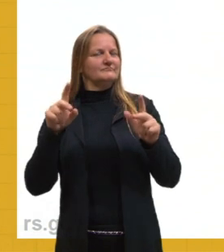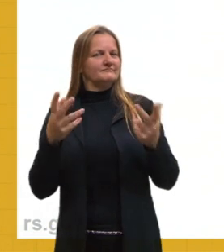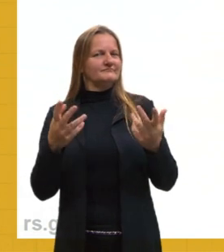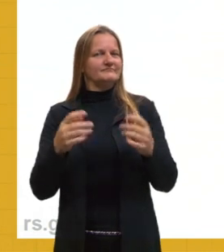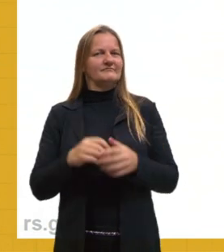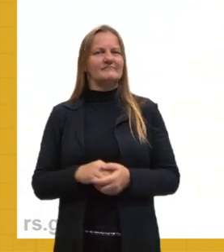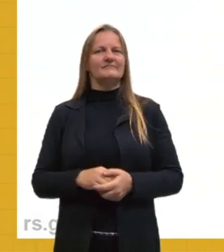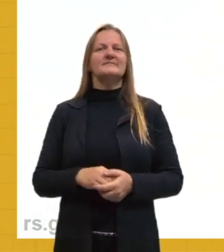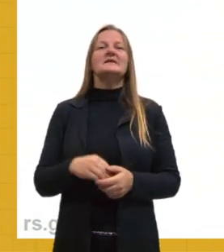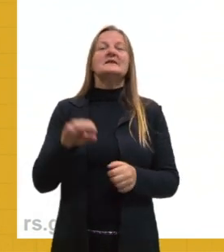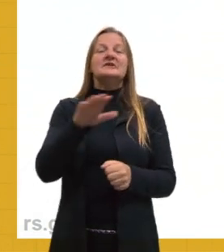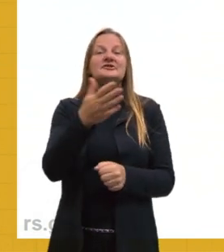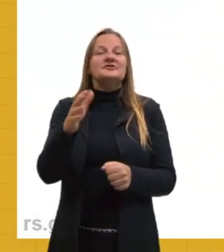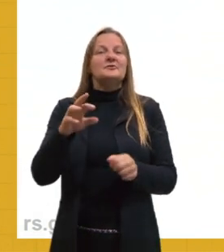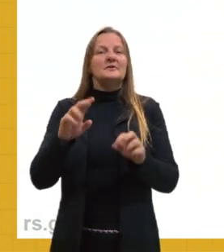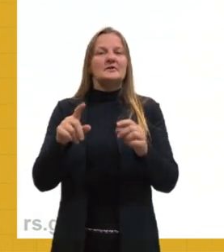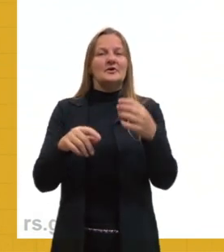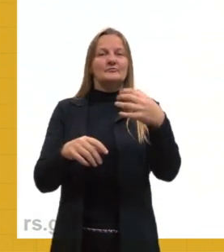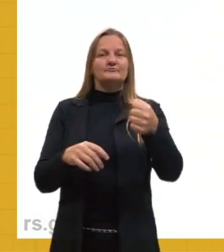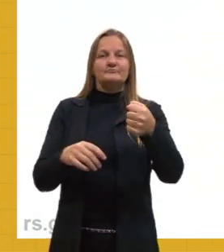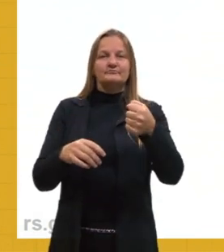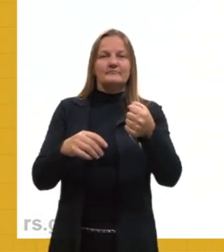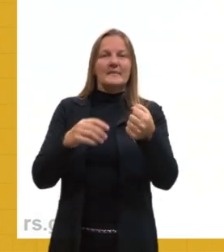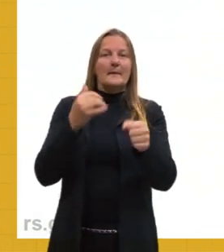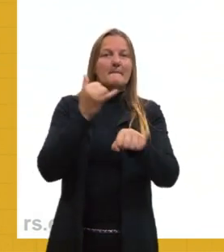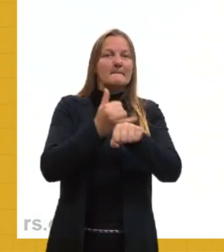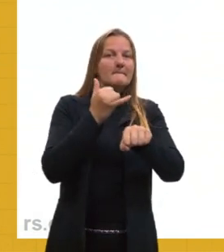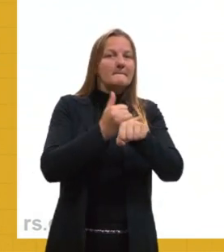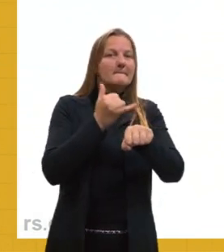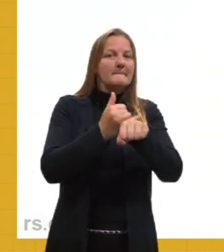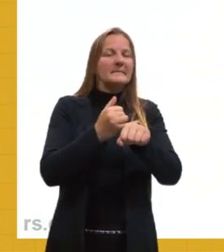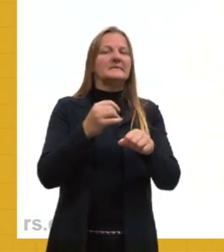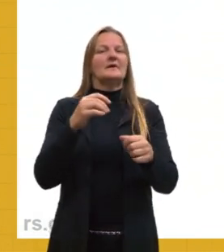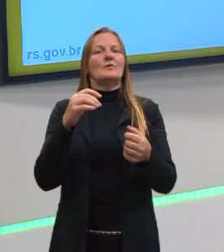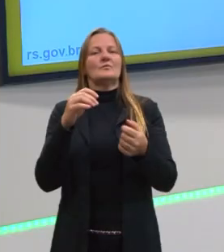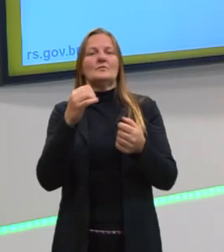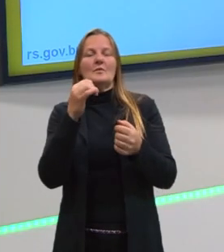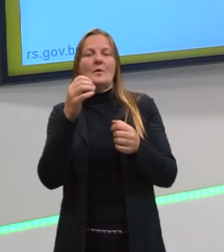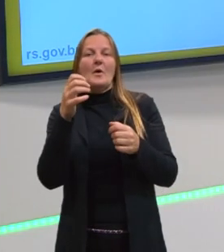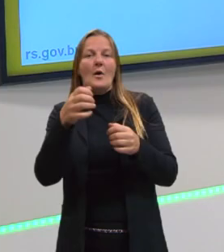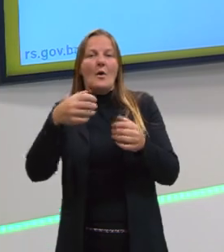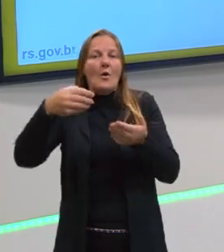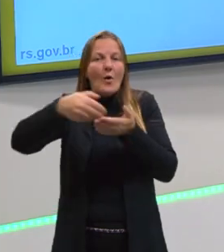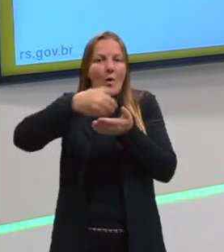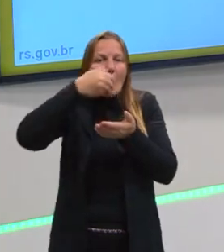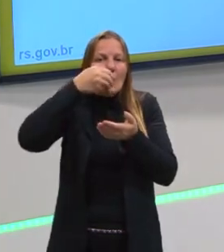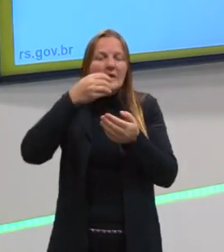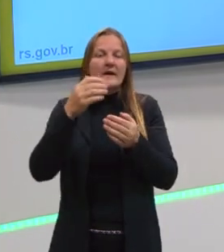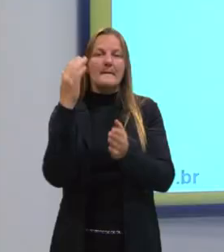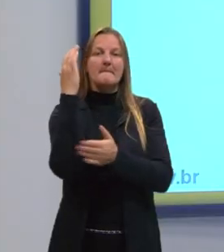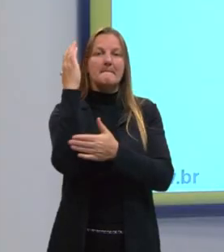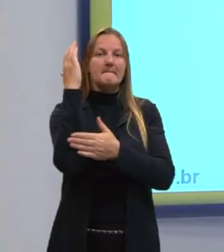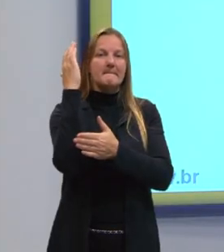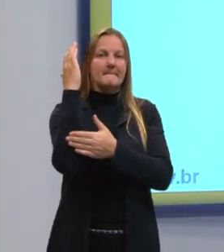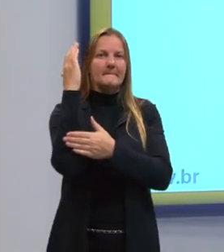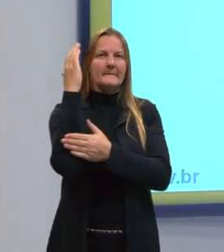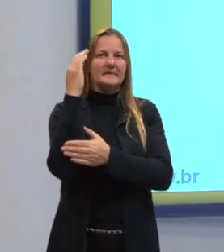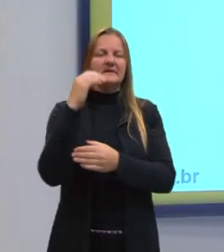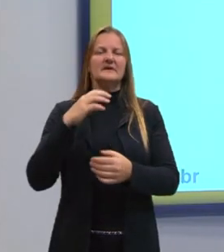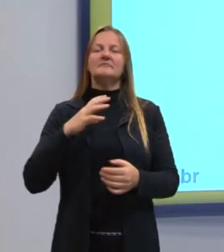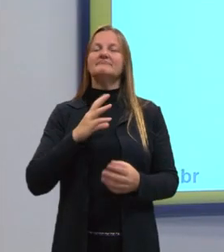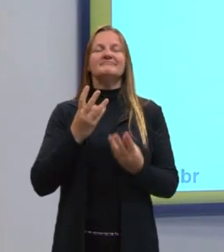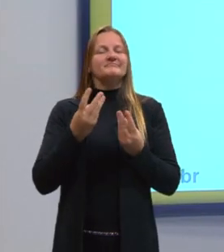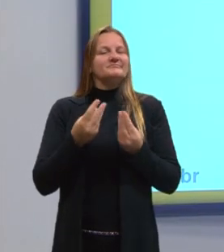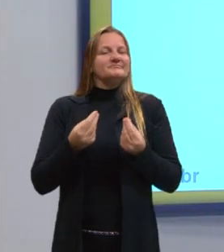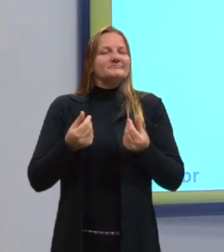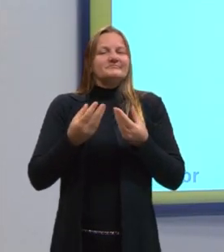geralmente, a gente vai sentir essa colher de madeira em uma temperatura mais ambiente, mais agradável.